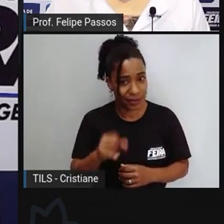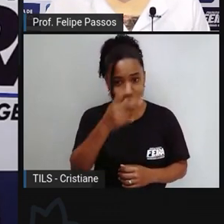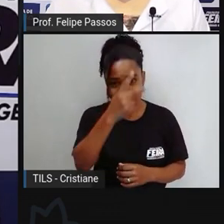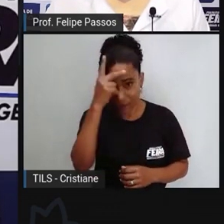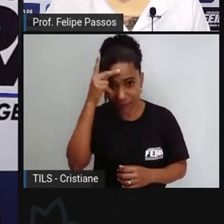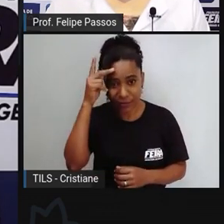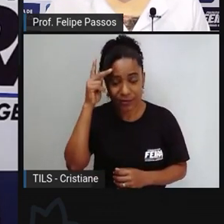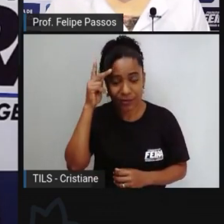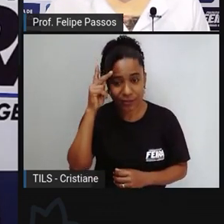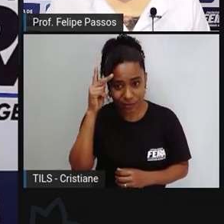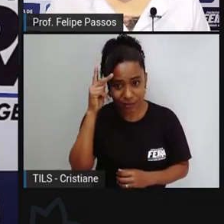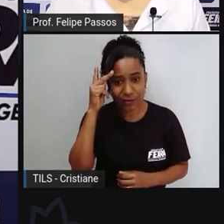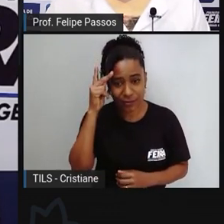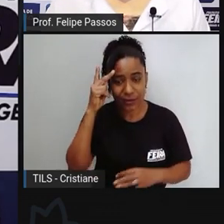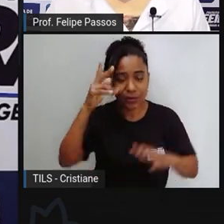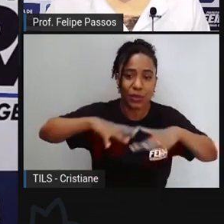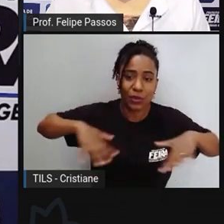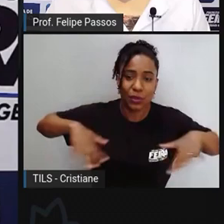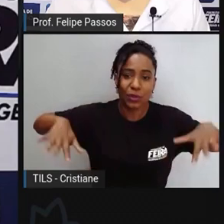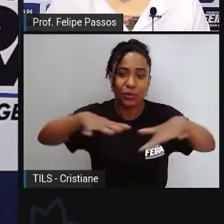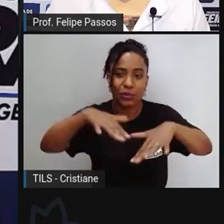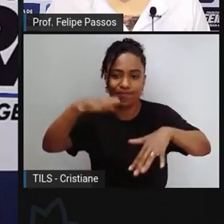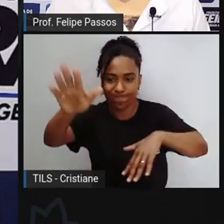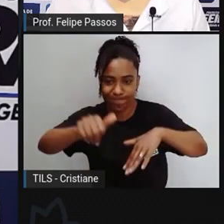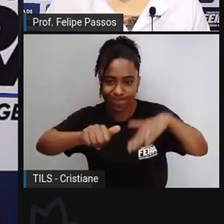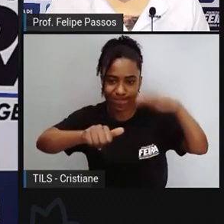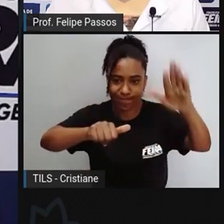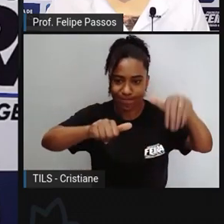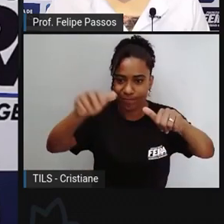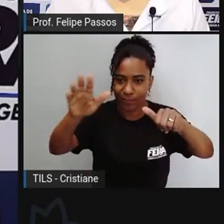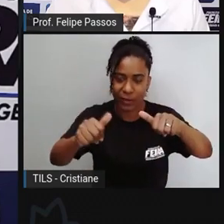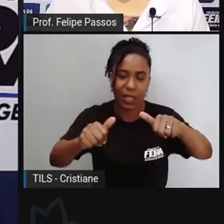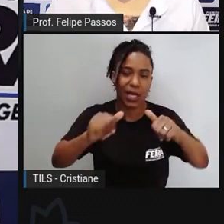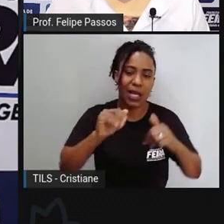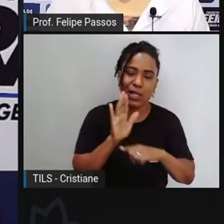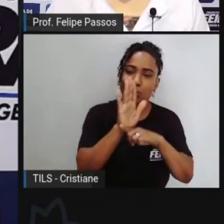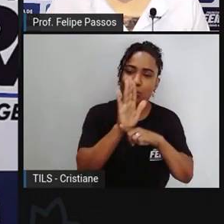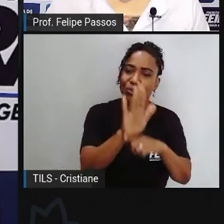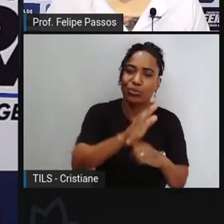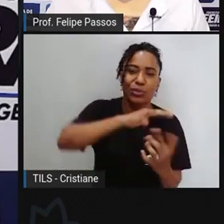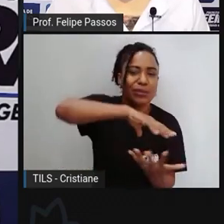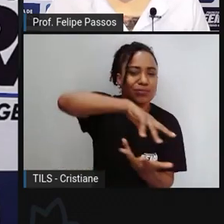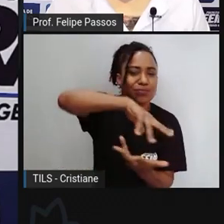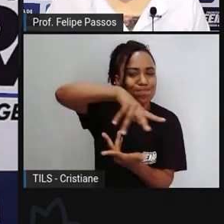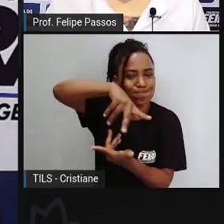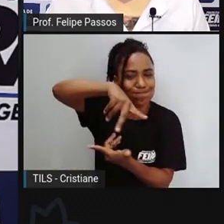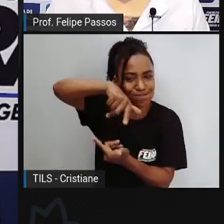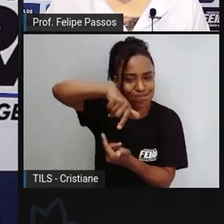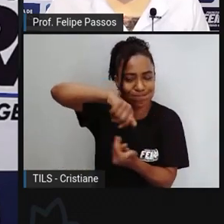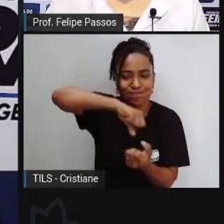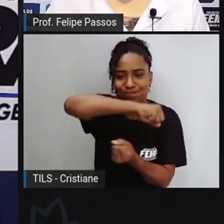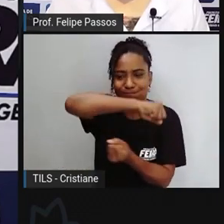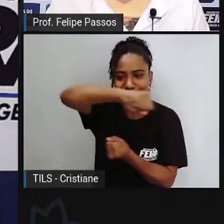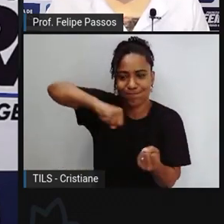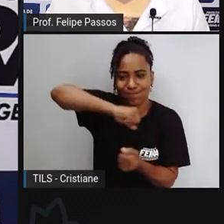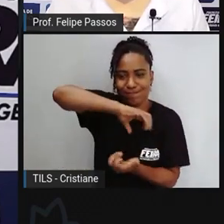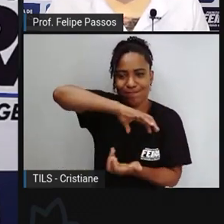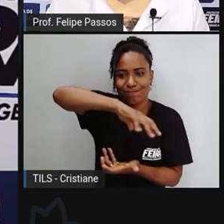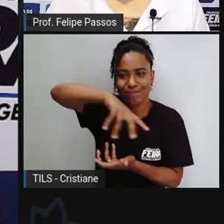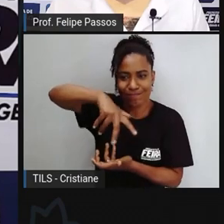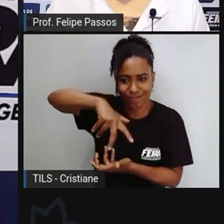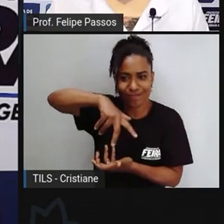que querem a defesa racional do meio ambiente